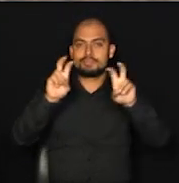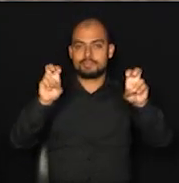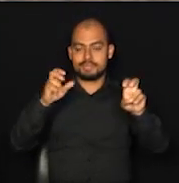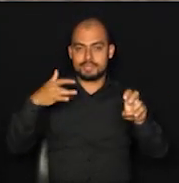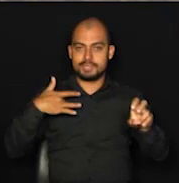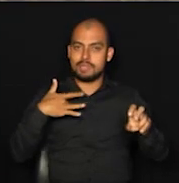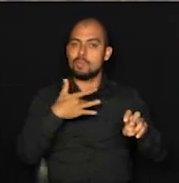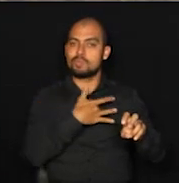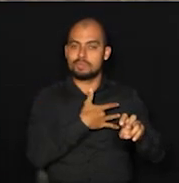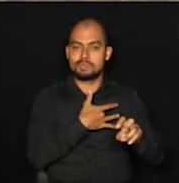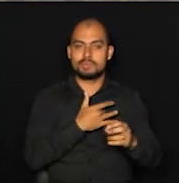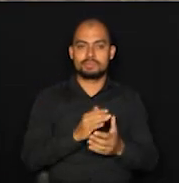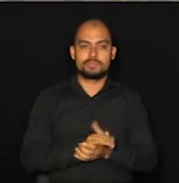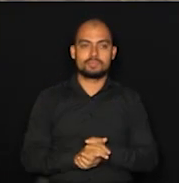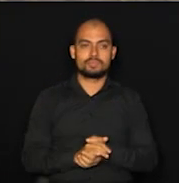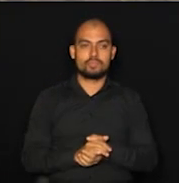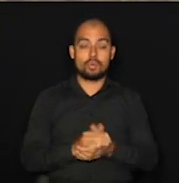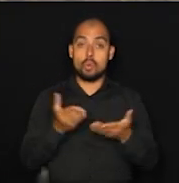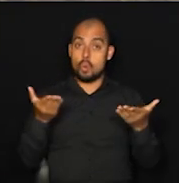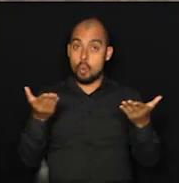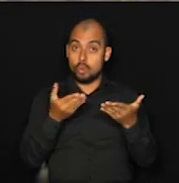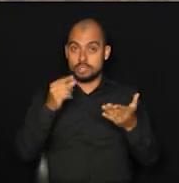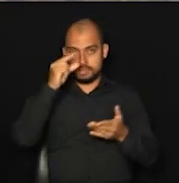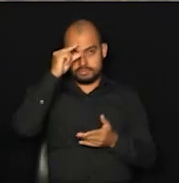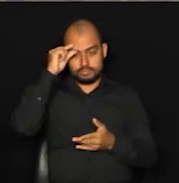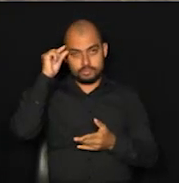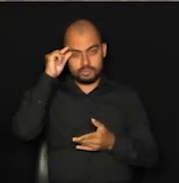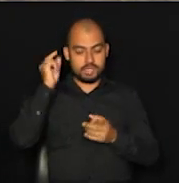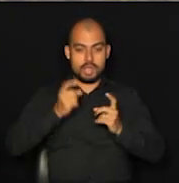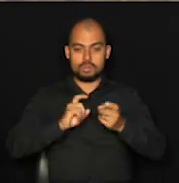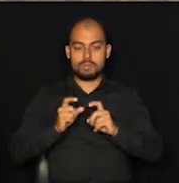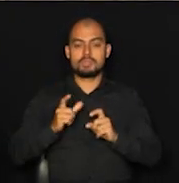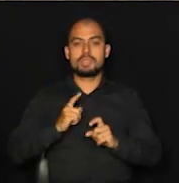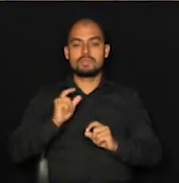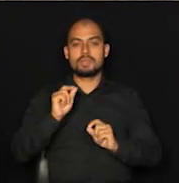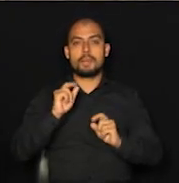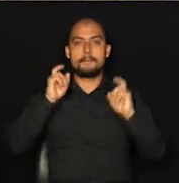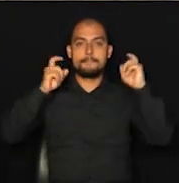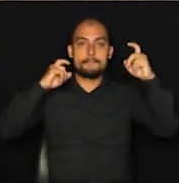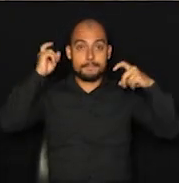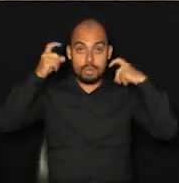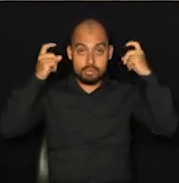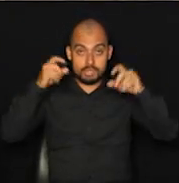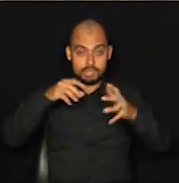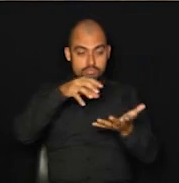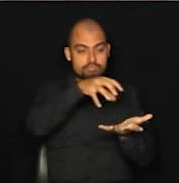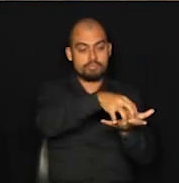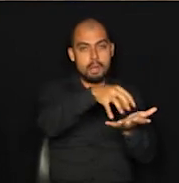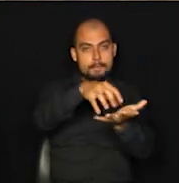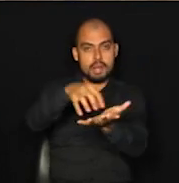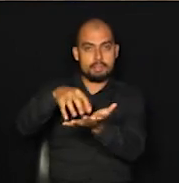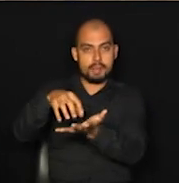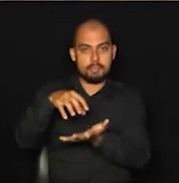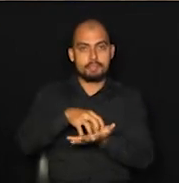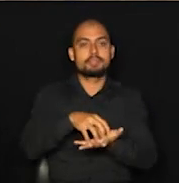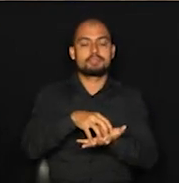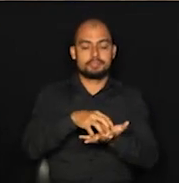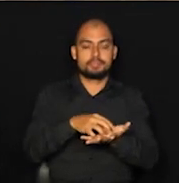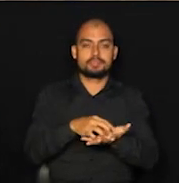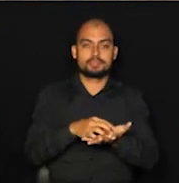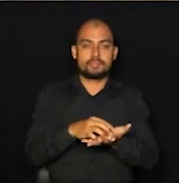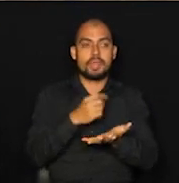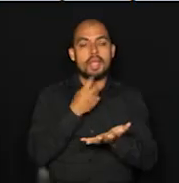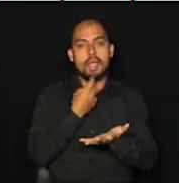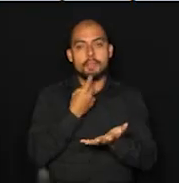né, Mina? É, inclusive hoje, na coletiva do prefeito, existe uma preocupação dos municípios em Campinas, não é diferente, porque